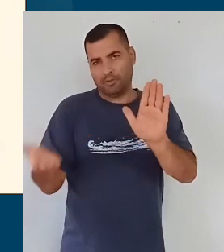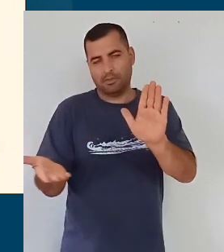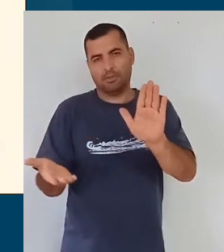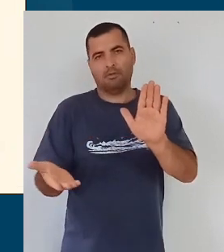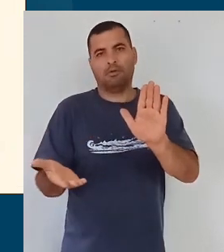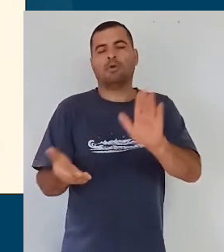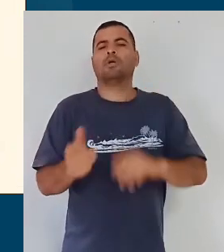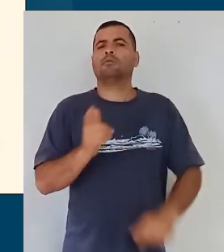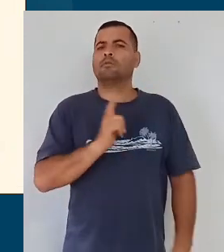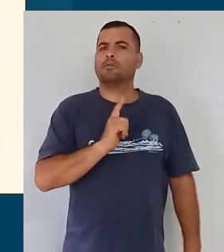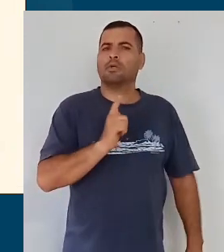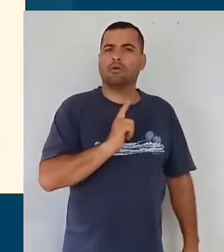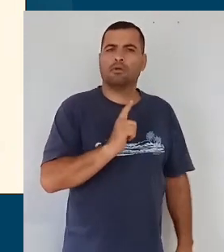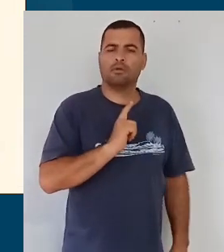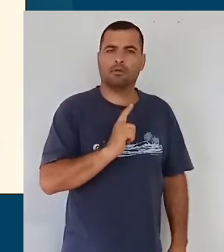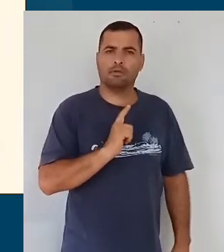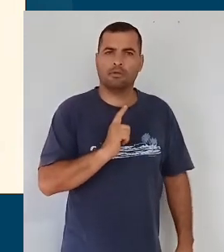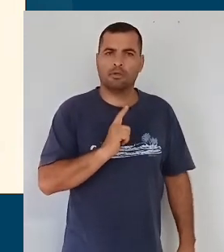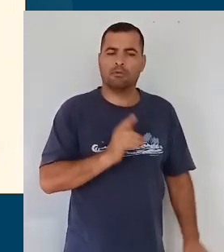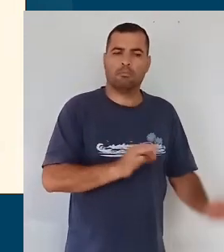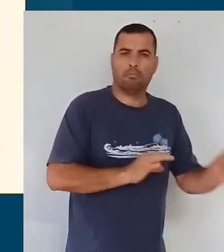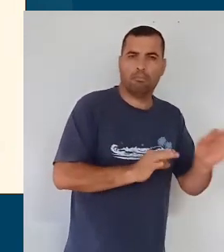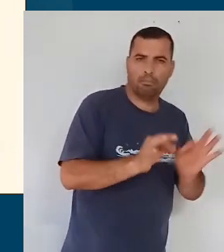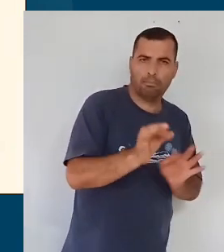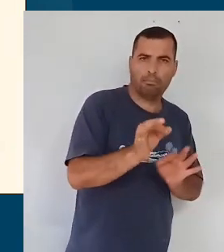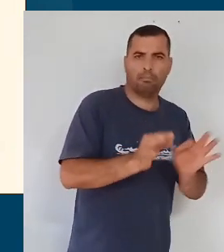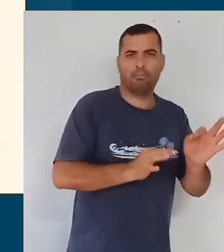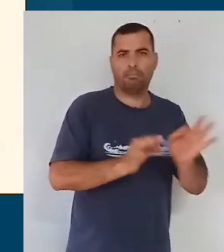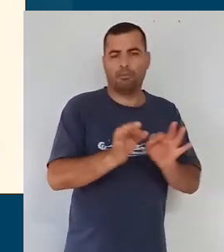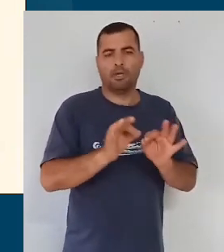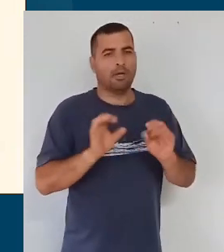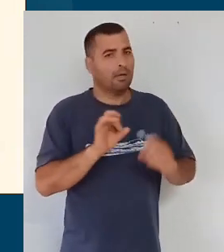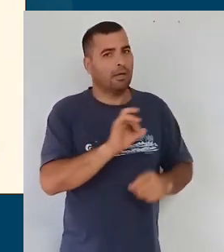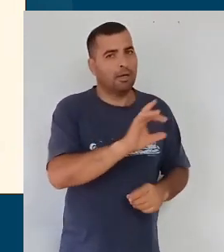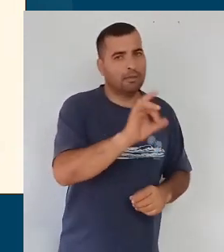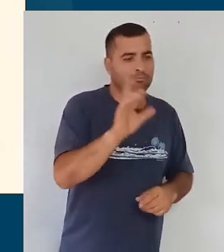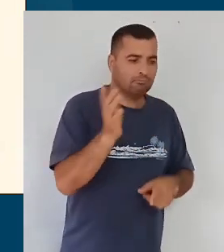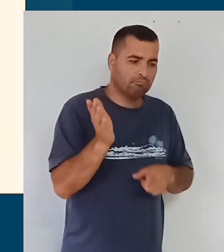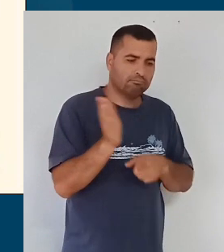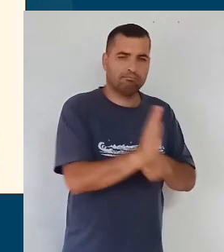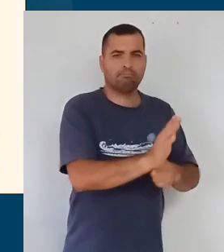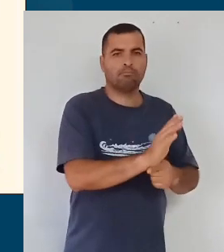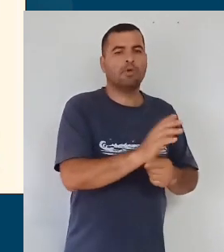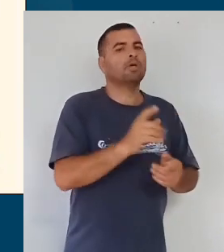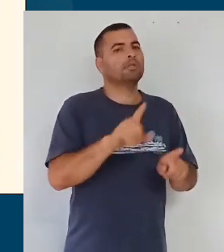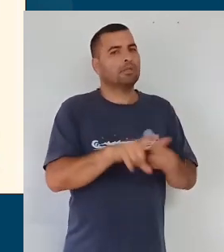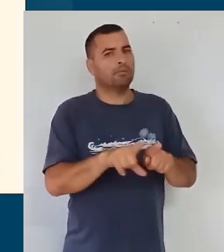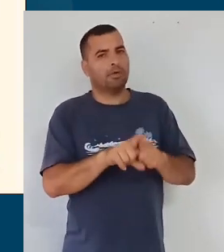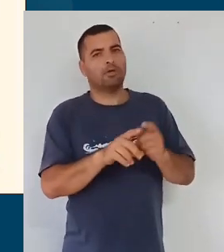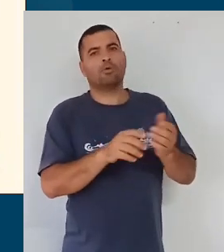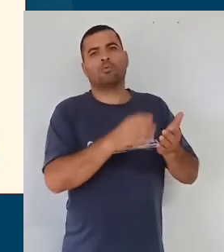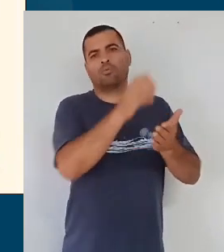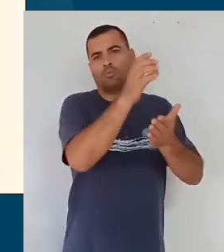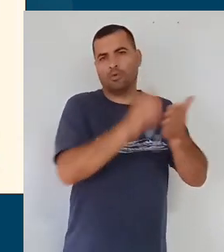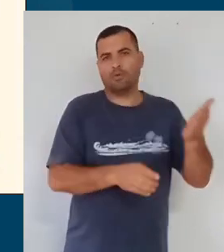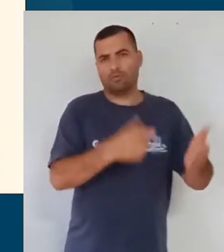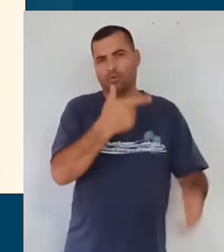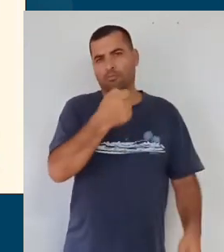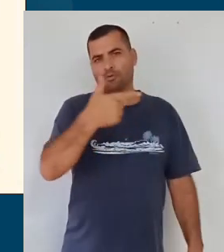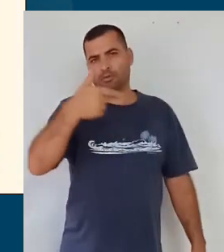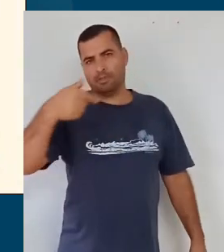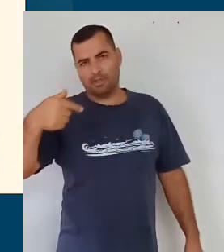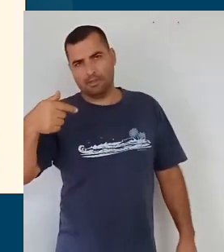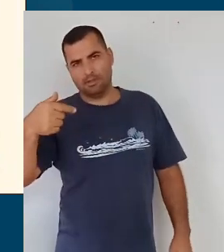ela está elaborada com as contribuições do currículo de 2017, todo esse